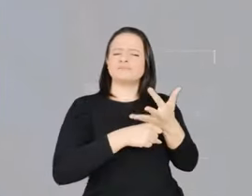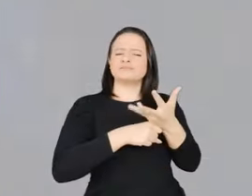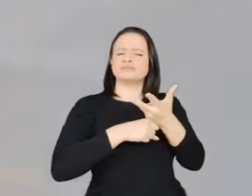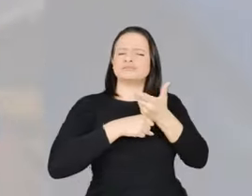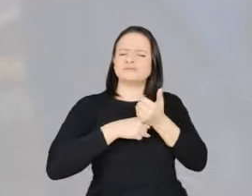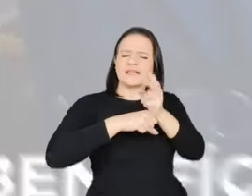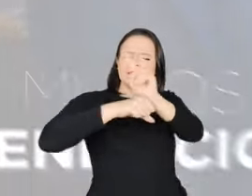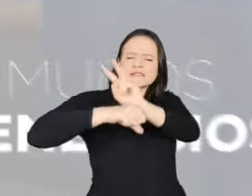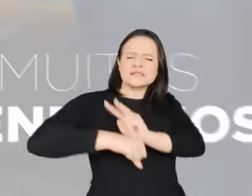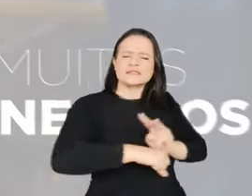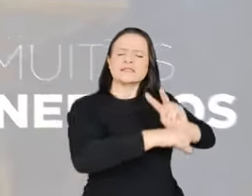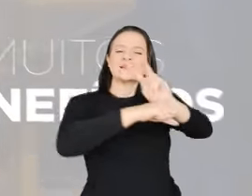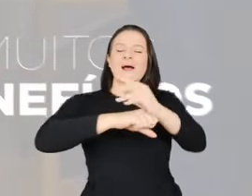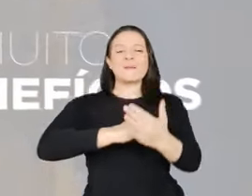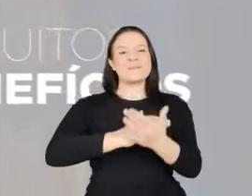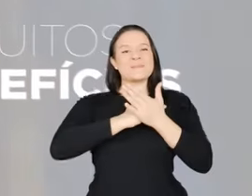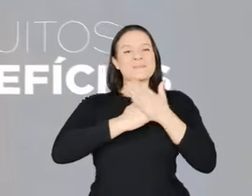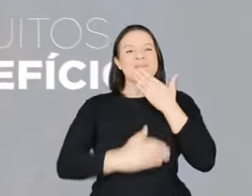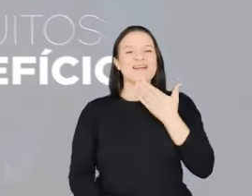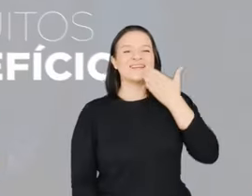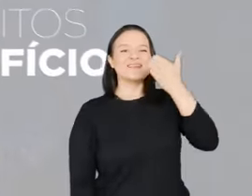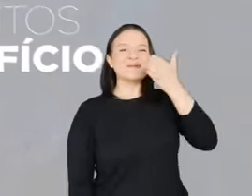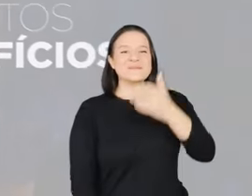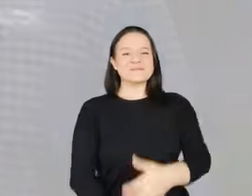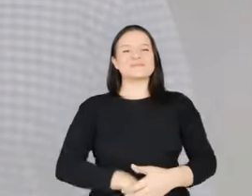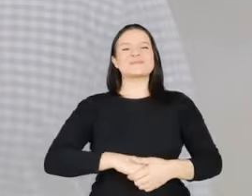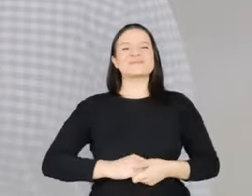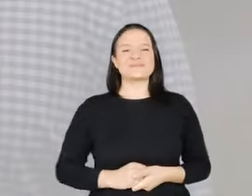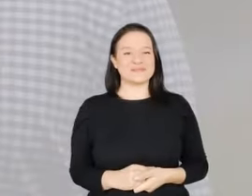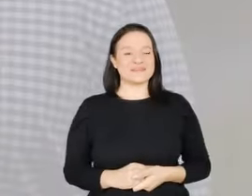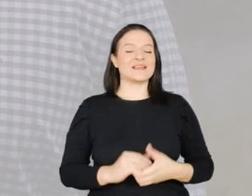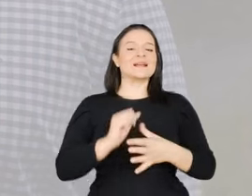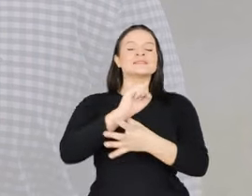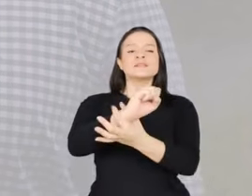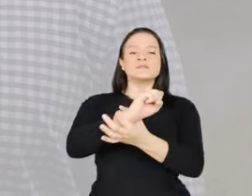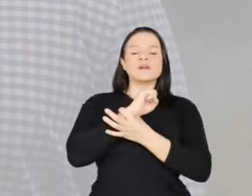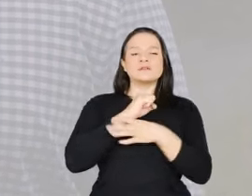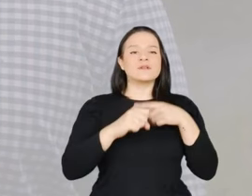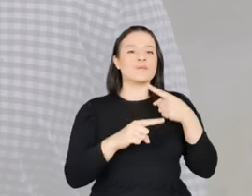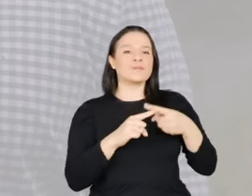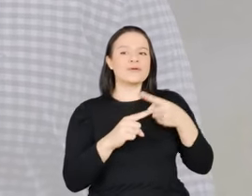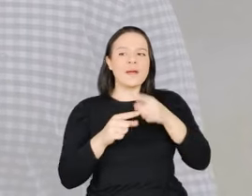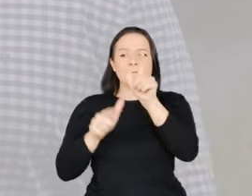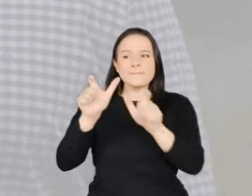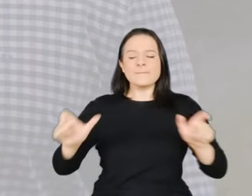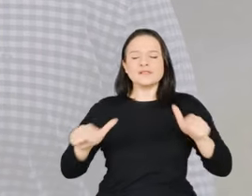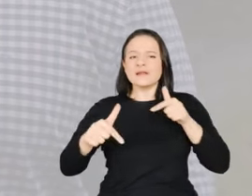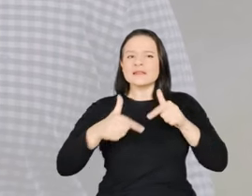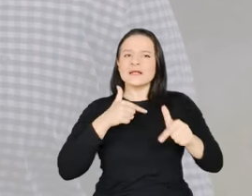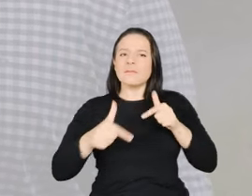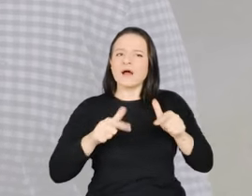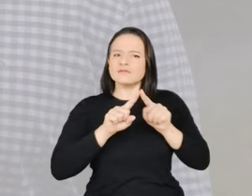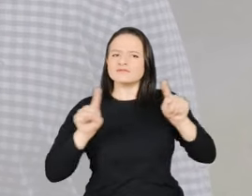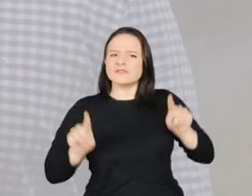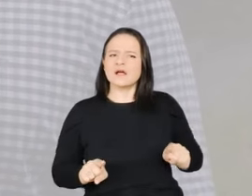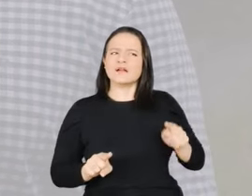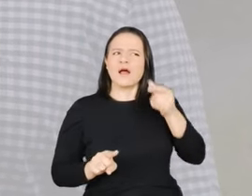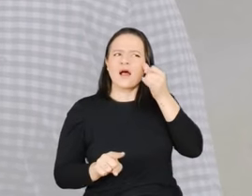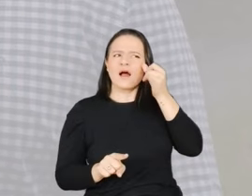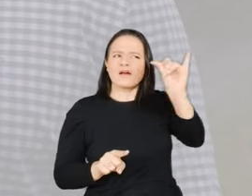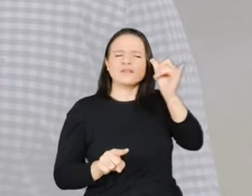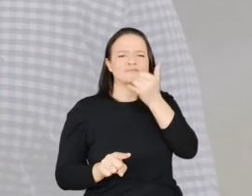CREA traz inúmeros benefícios. Segurança, deixar que o nosso trabalhador não sofre acidente,